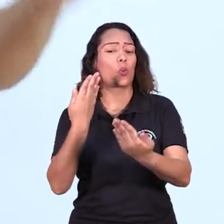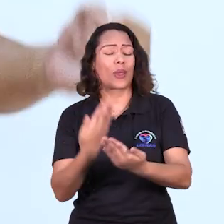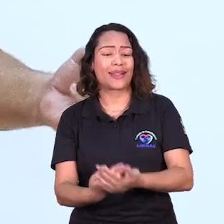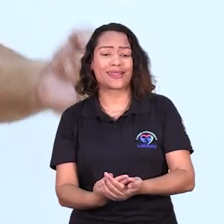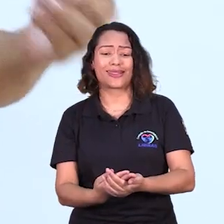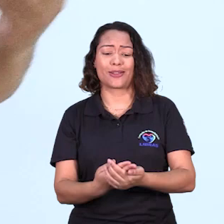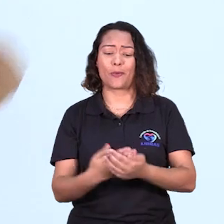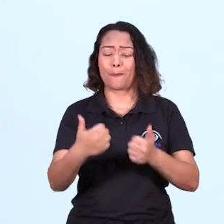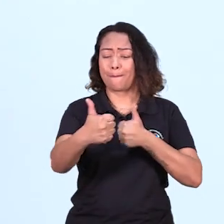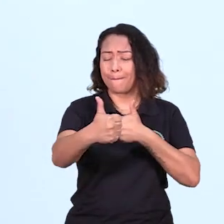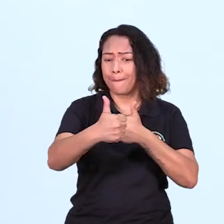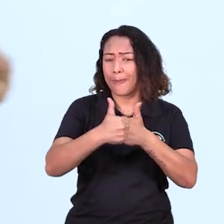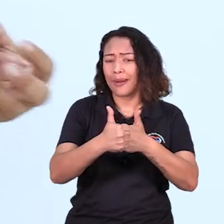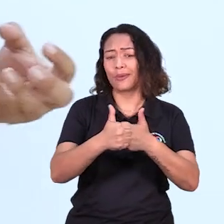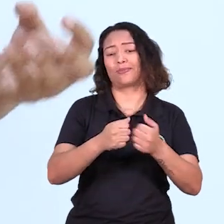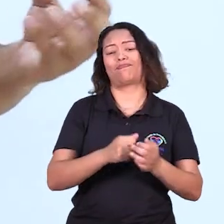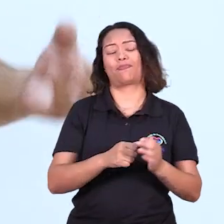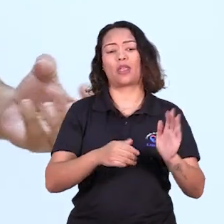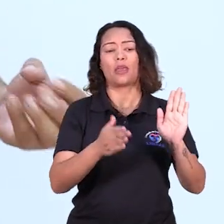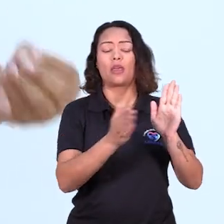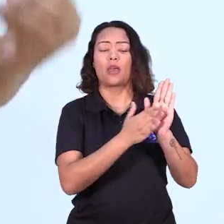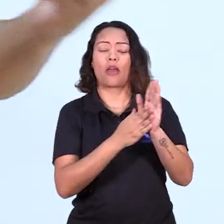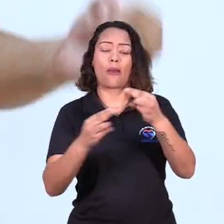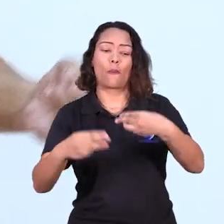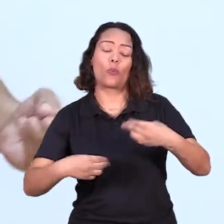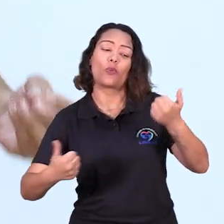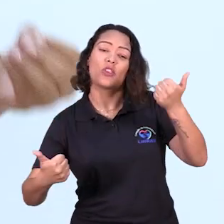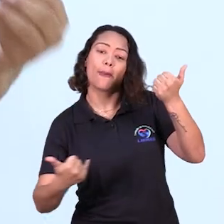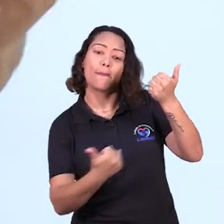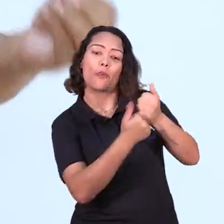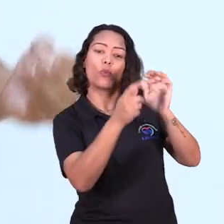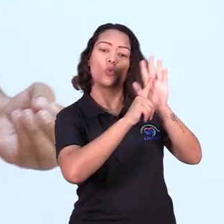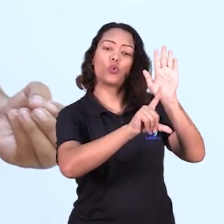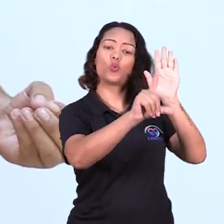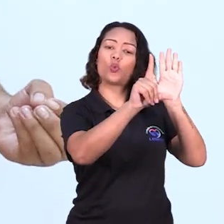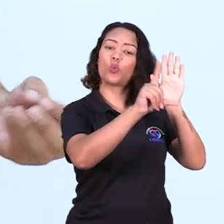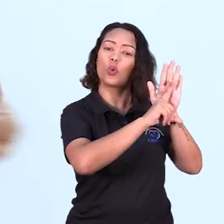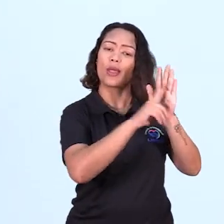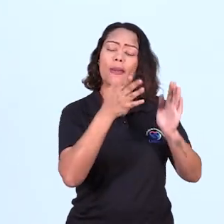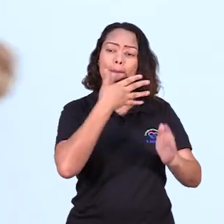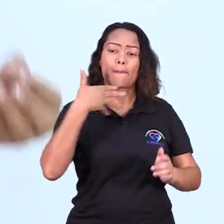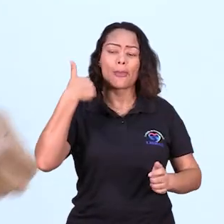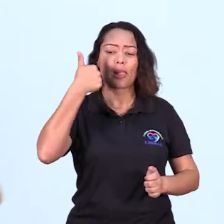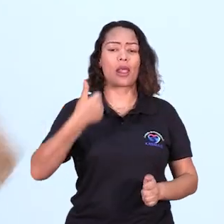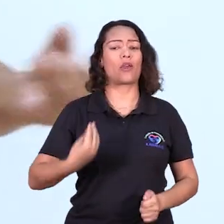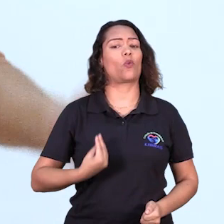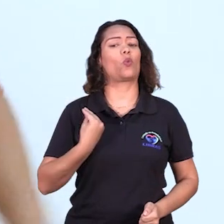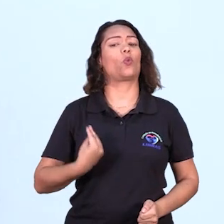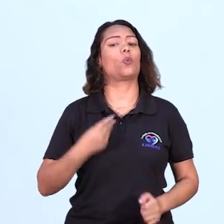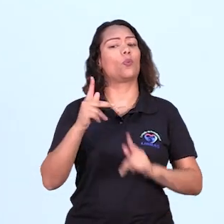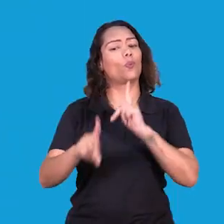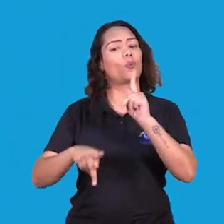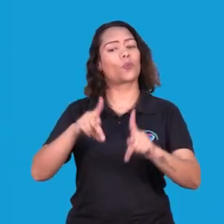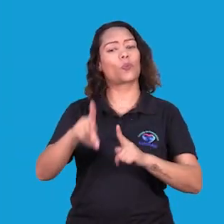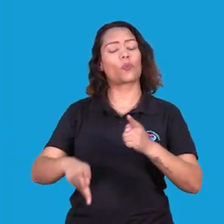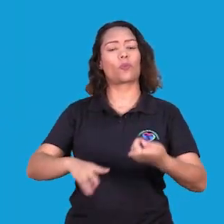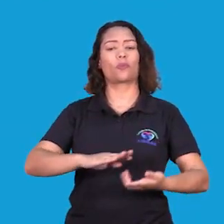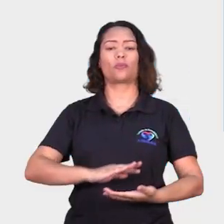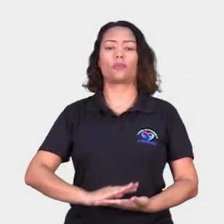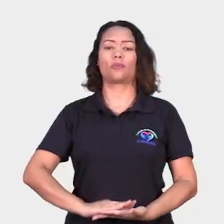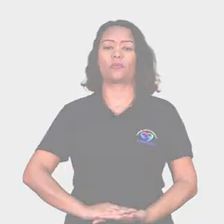saúde, falta creche. Então essa moção é de apoio a esse projeto de lei que vai melhorar a vida das pessoas.